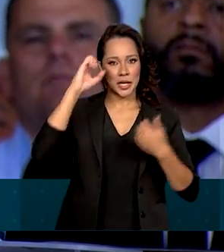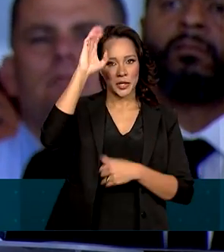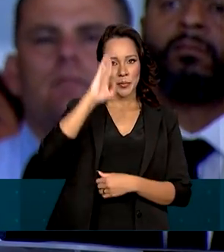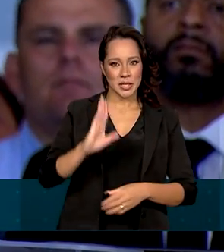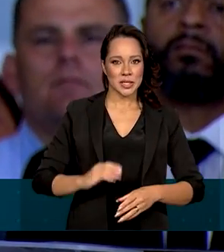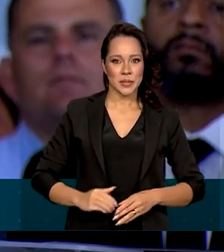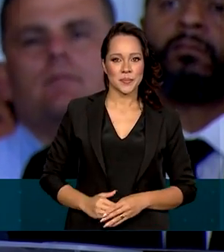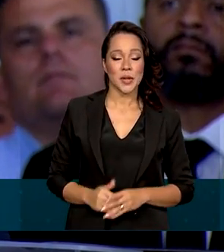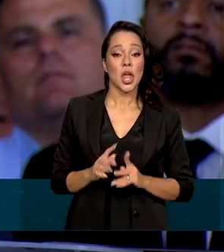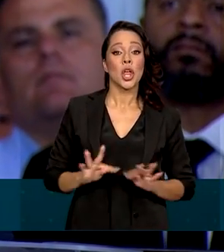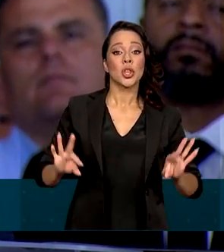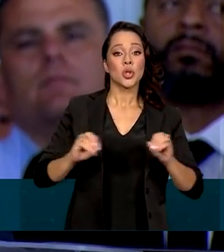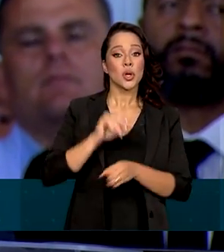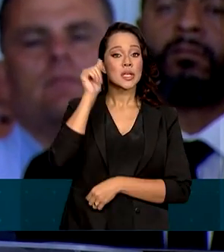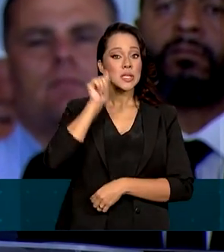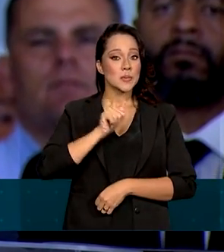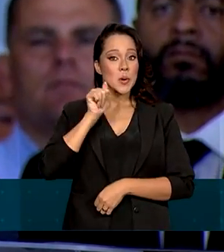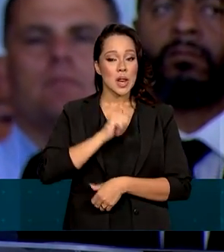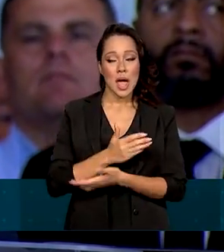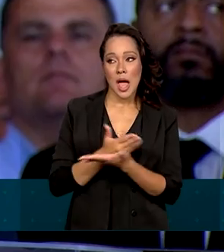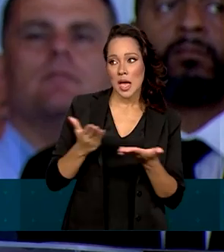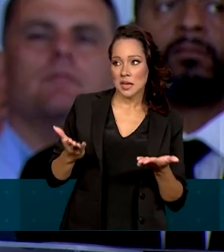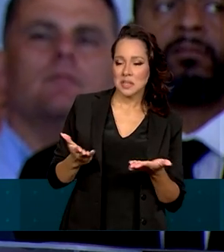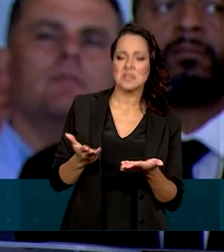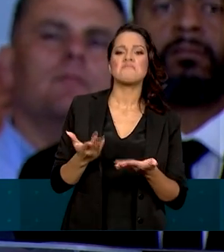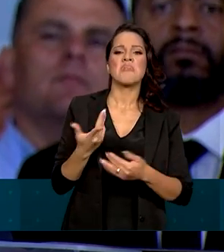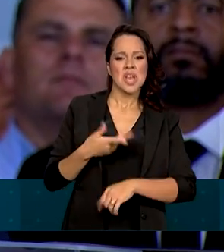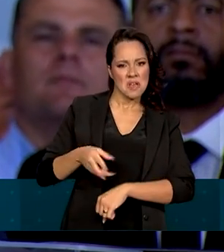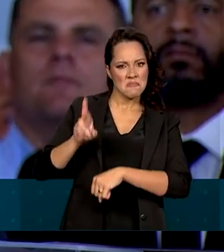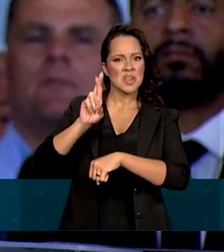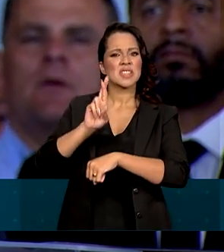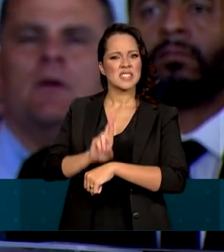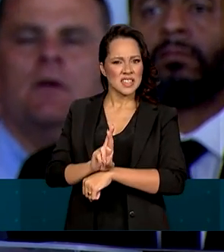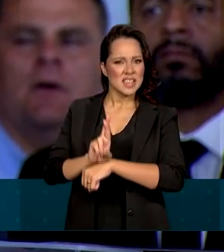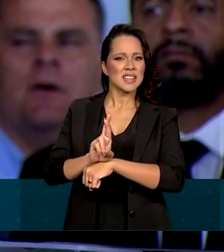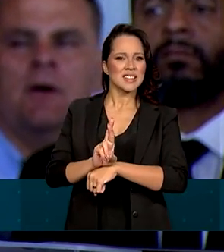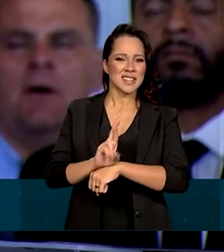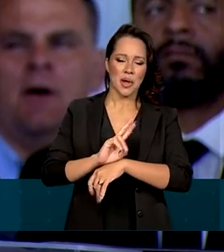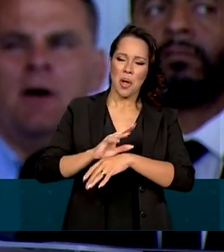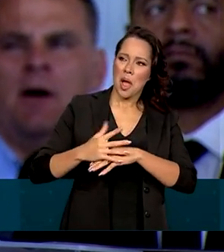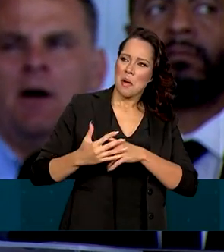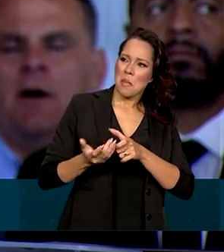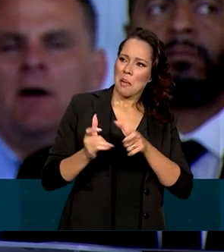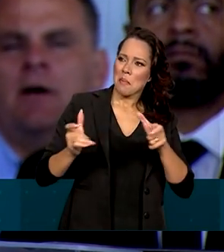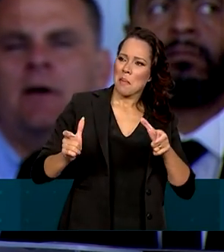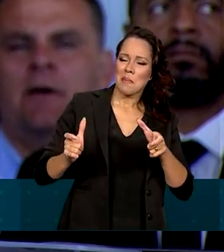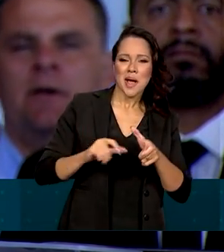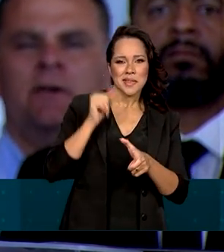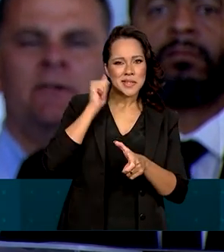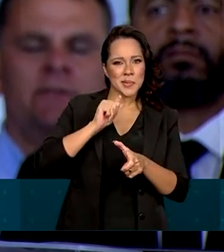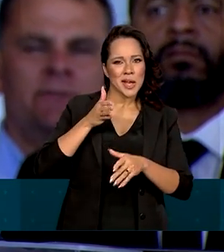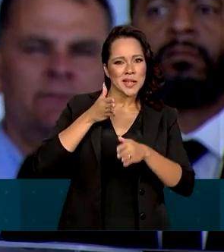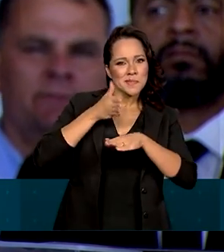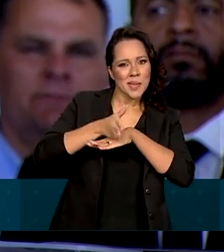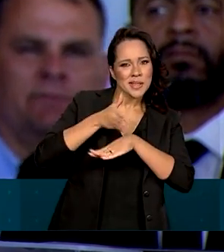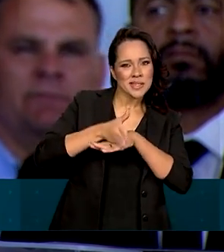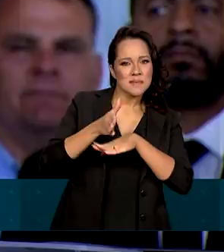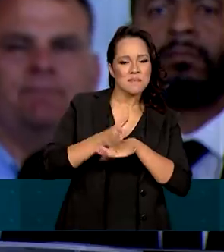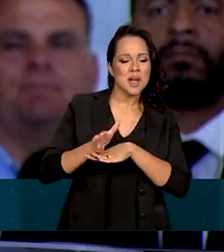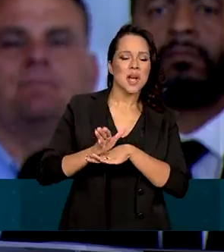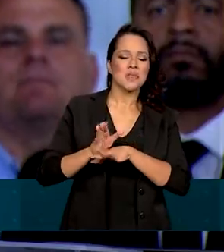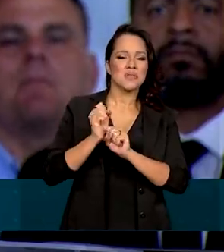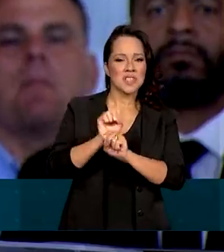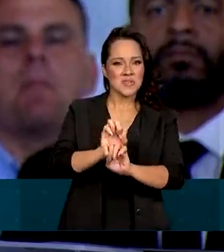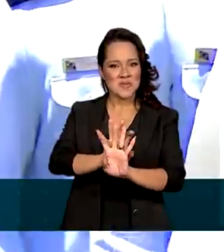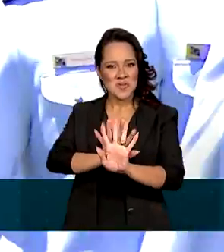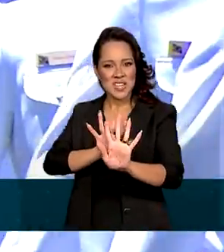Todas elas bem representam a crescente presença feminina em nossas